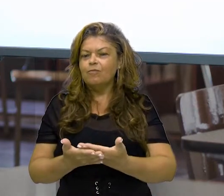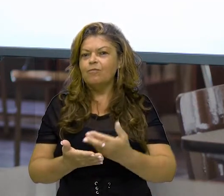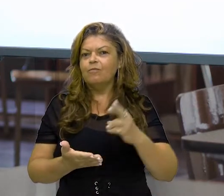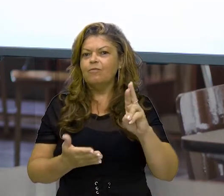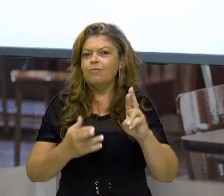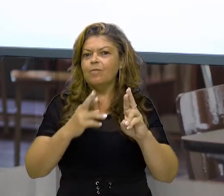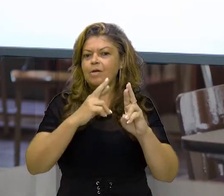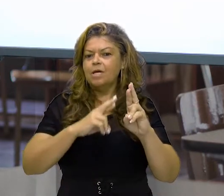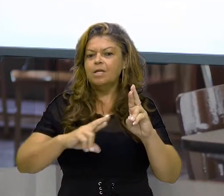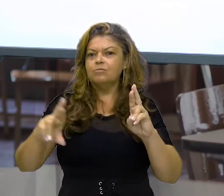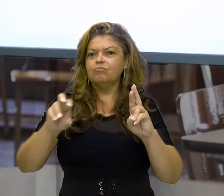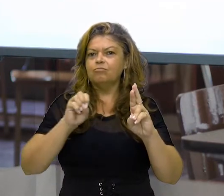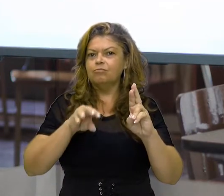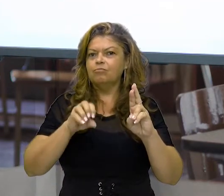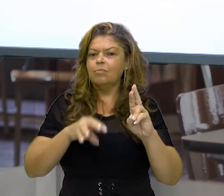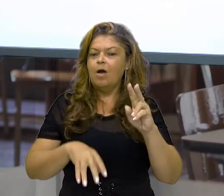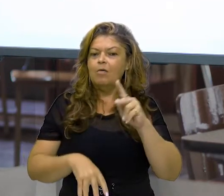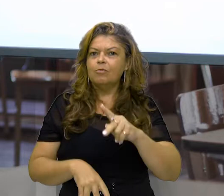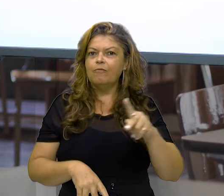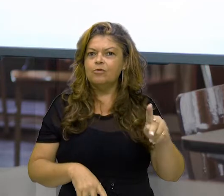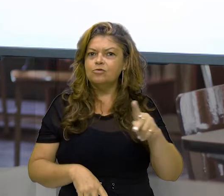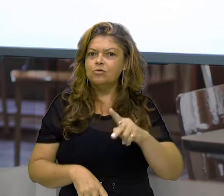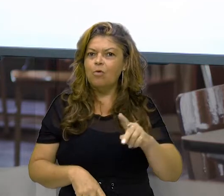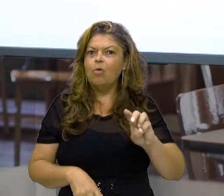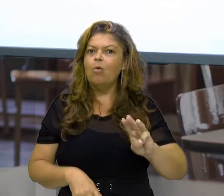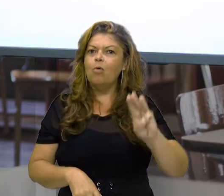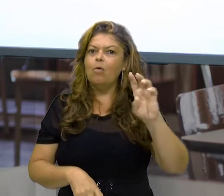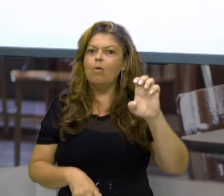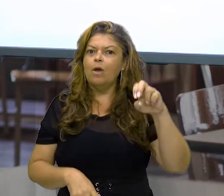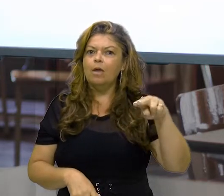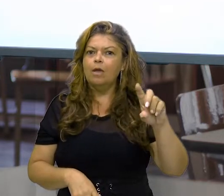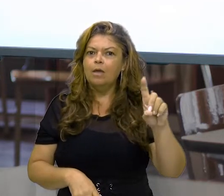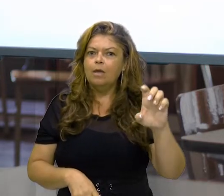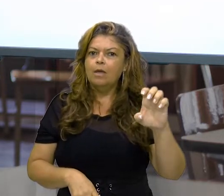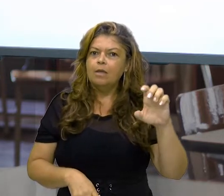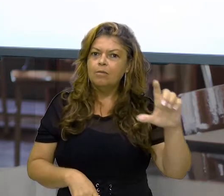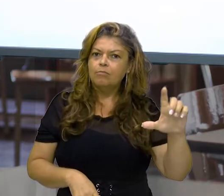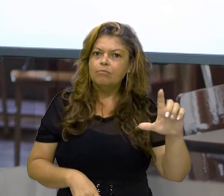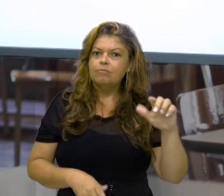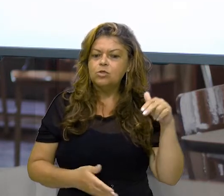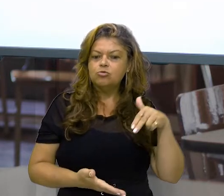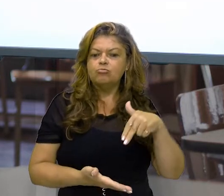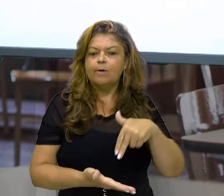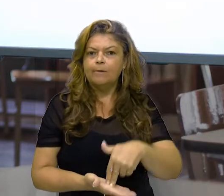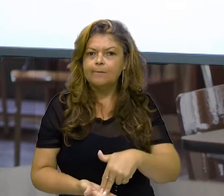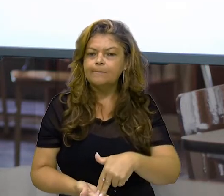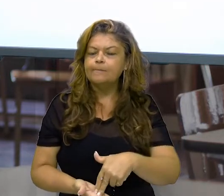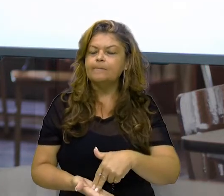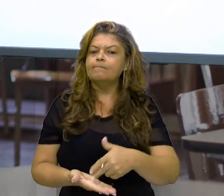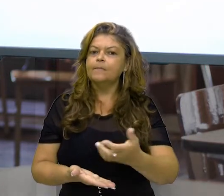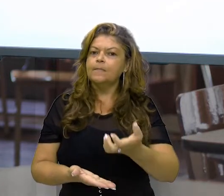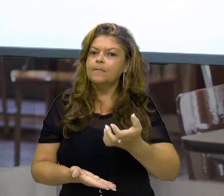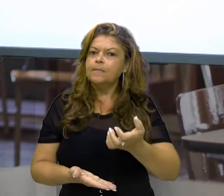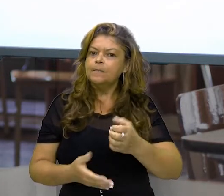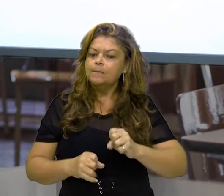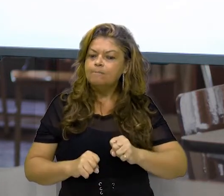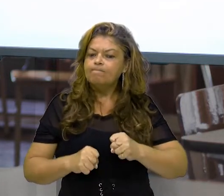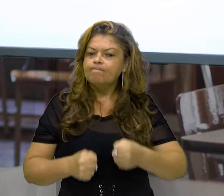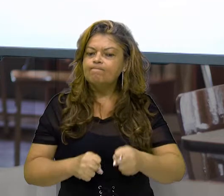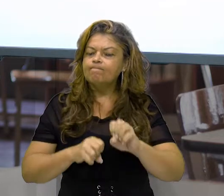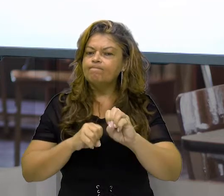Então, eu sou o professor Wendel e estarei aqui com vocês tentando contribuir de alguma maneira na